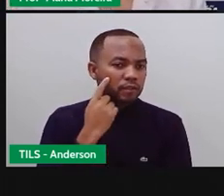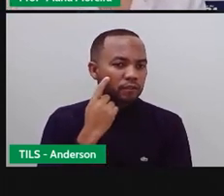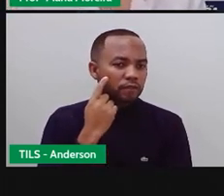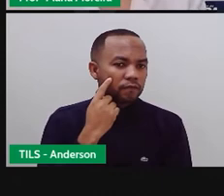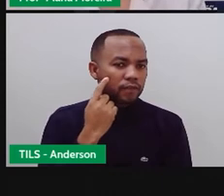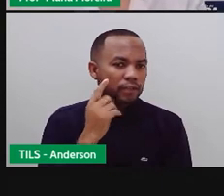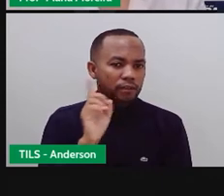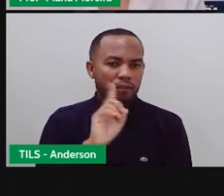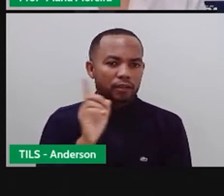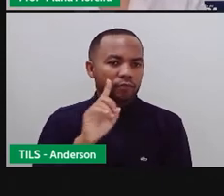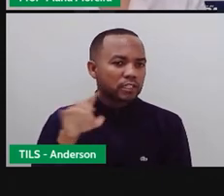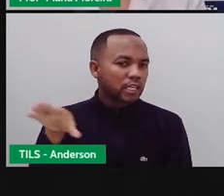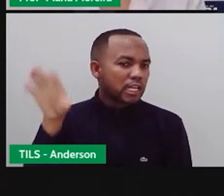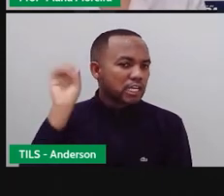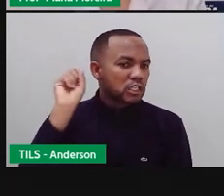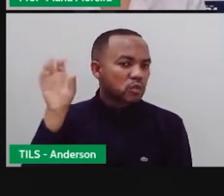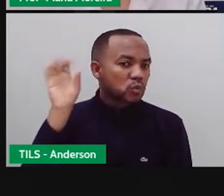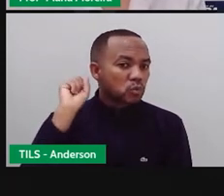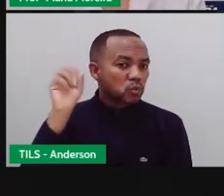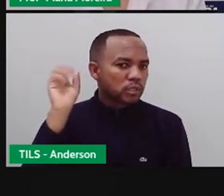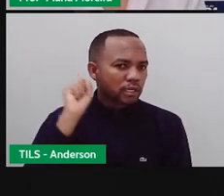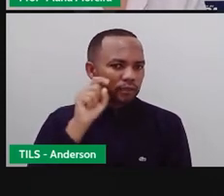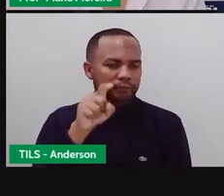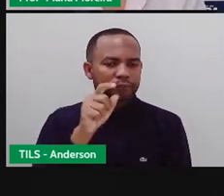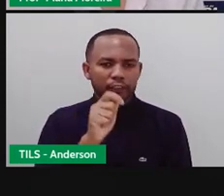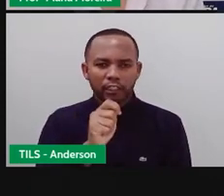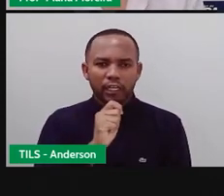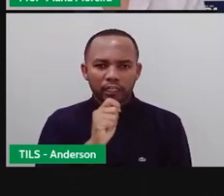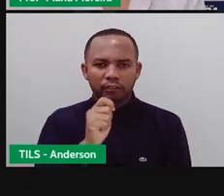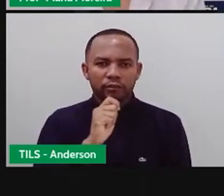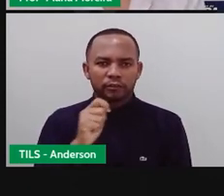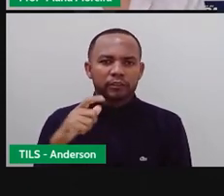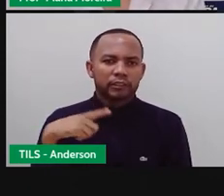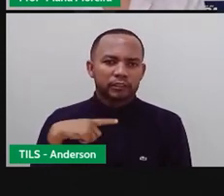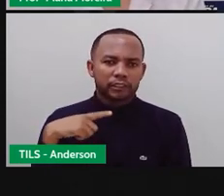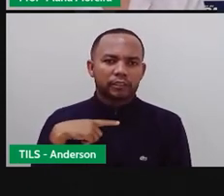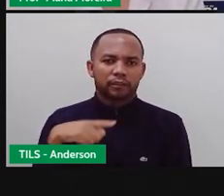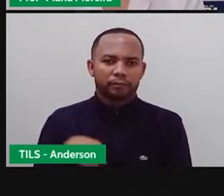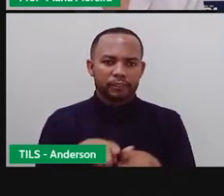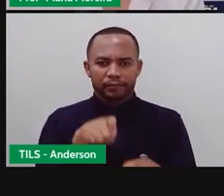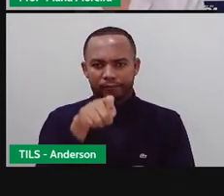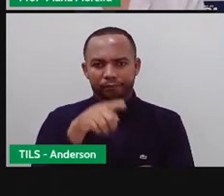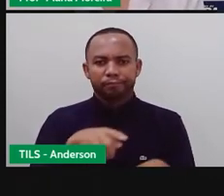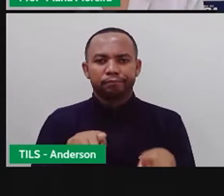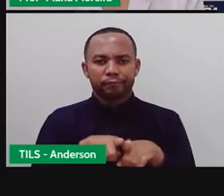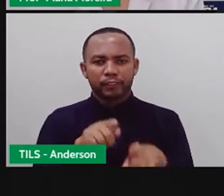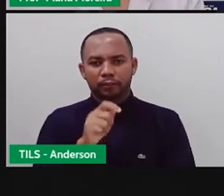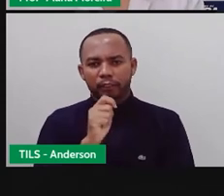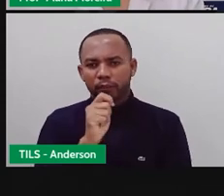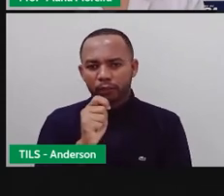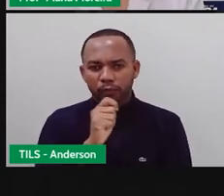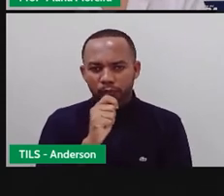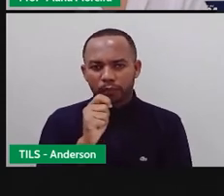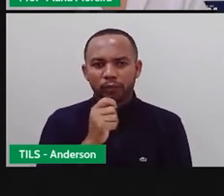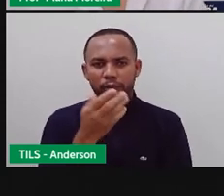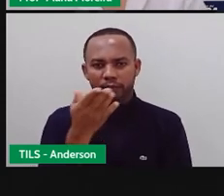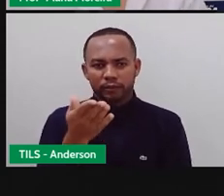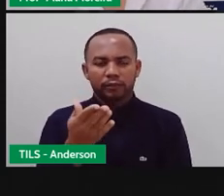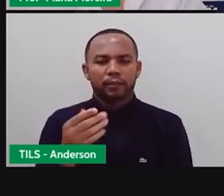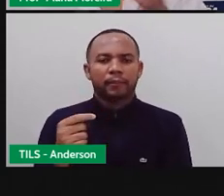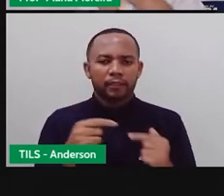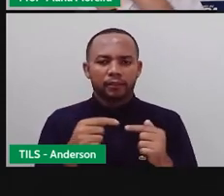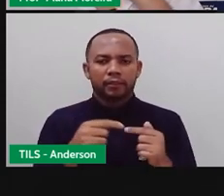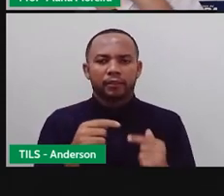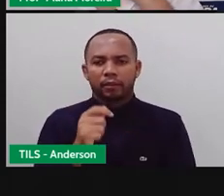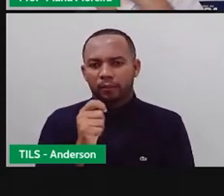informações, não isso? Temos a Nordeste FM, obviamente, que a Pró não colocou todas aqui, né?